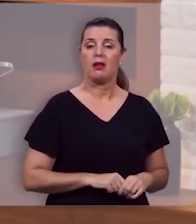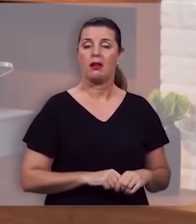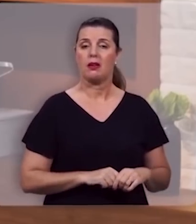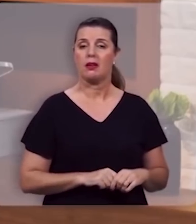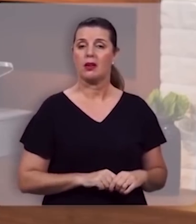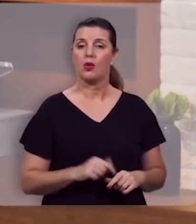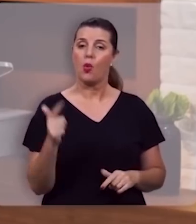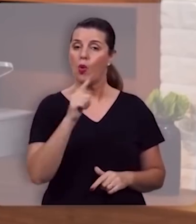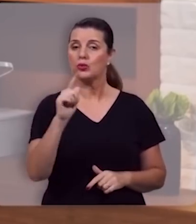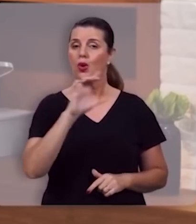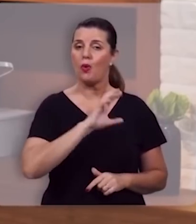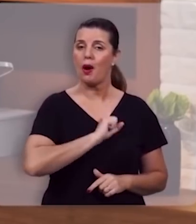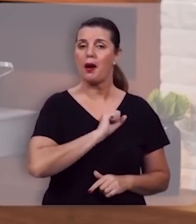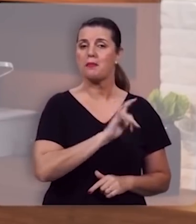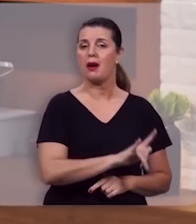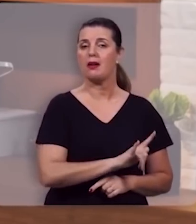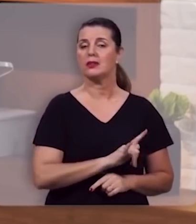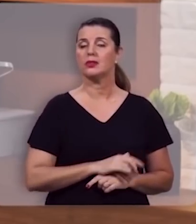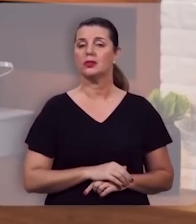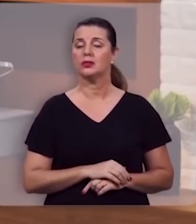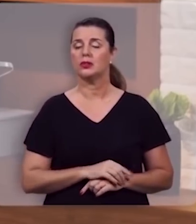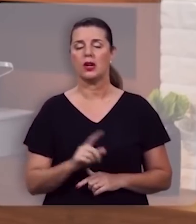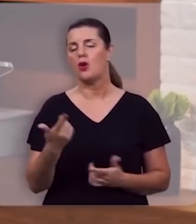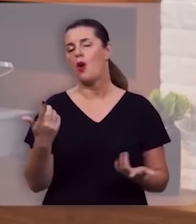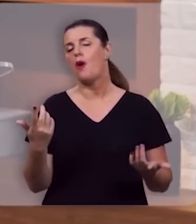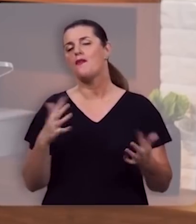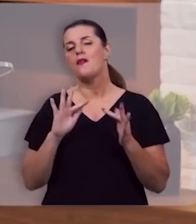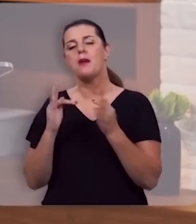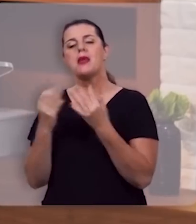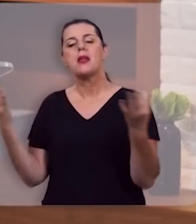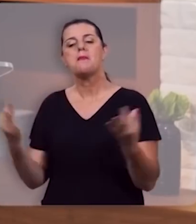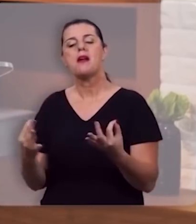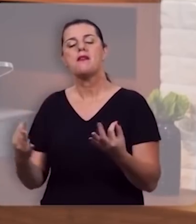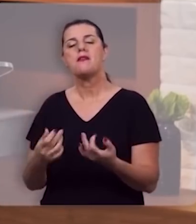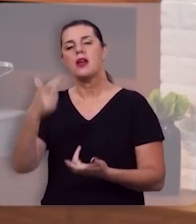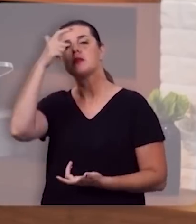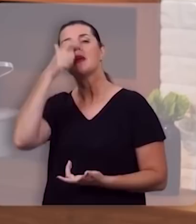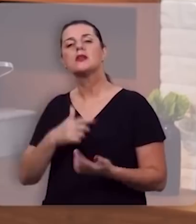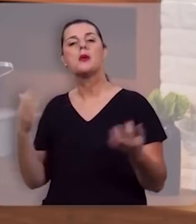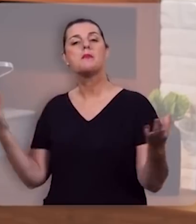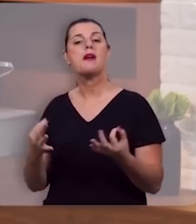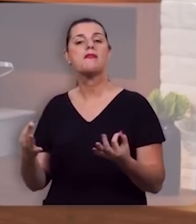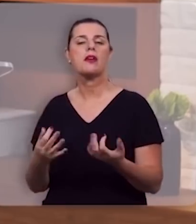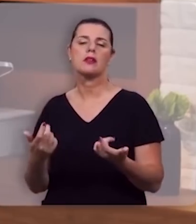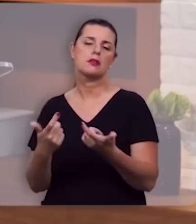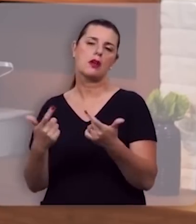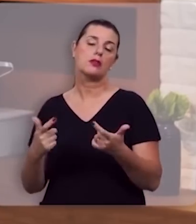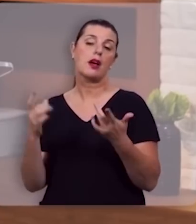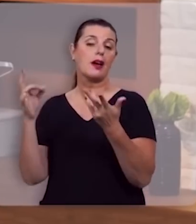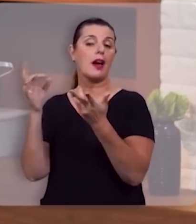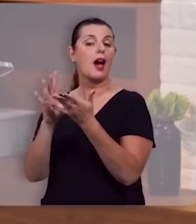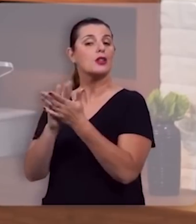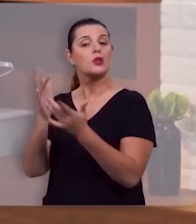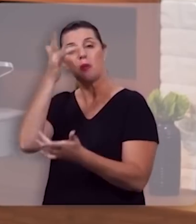nós não viemos de uma família perfeita nós não somos uma pessoa perfeita nós não nos casamos com uma pessoa perfeita